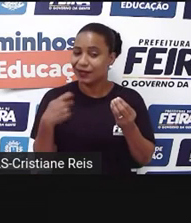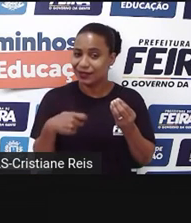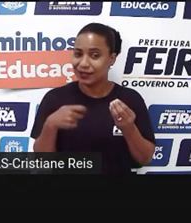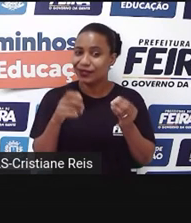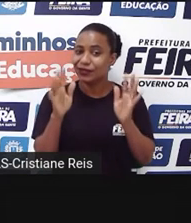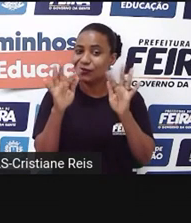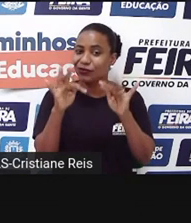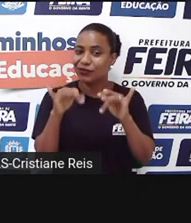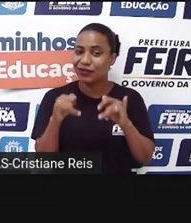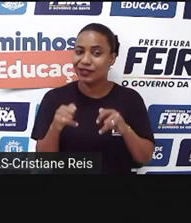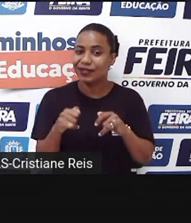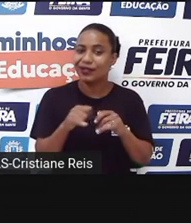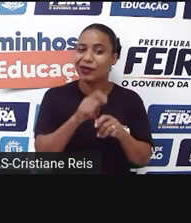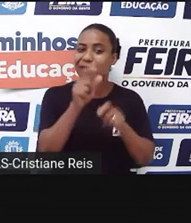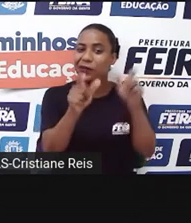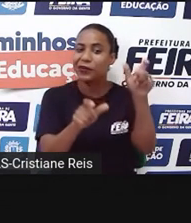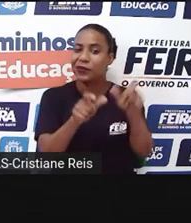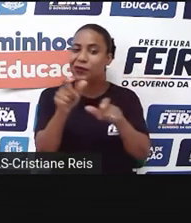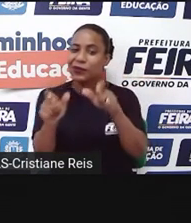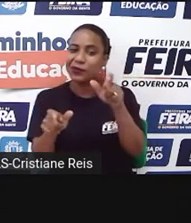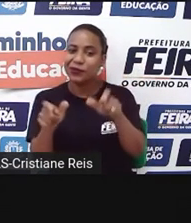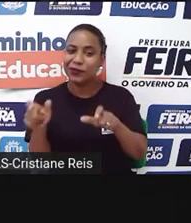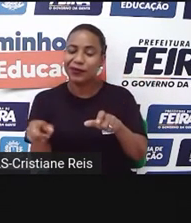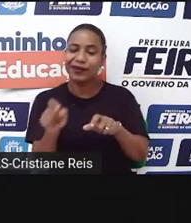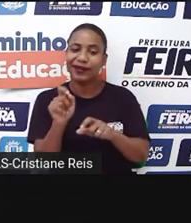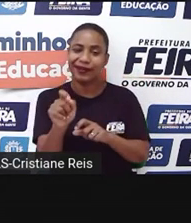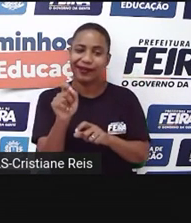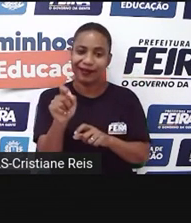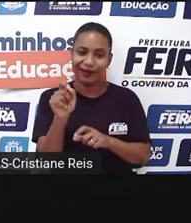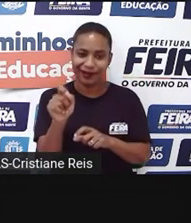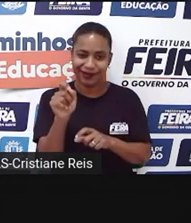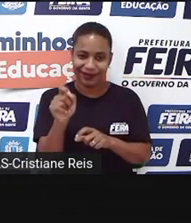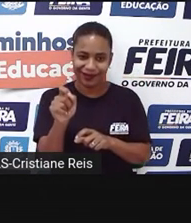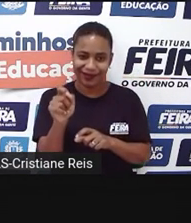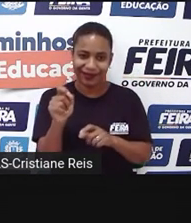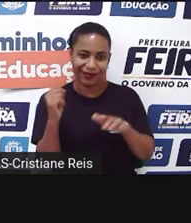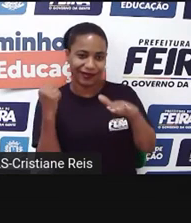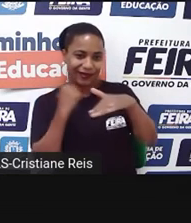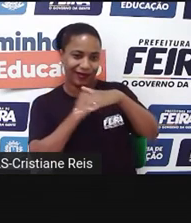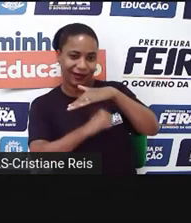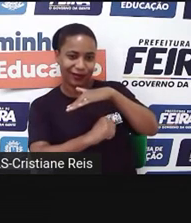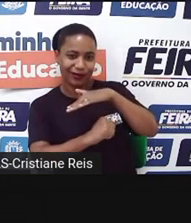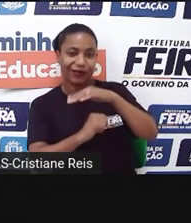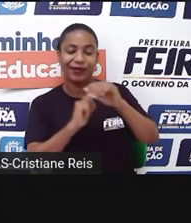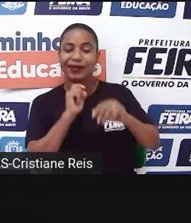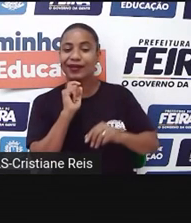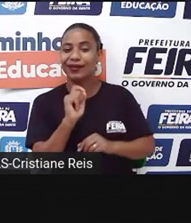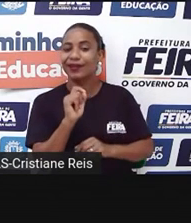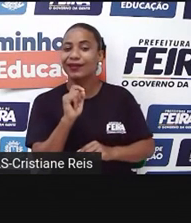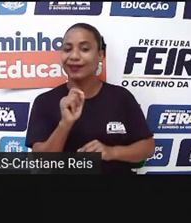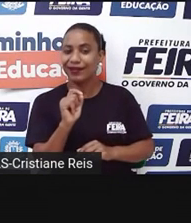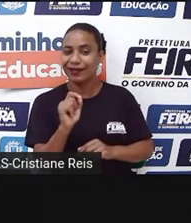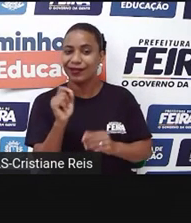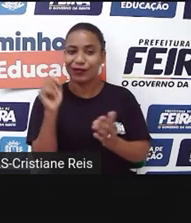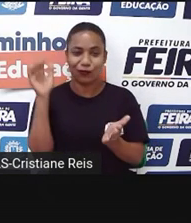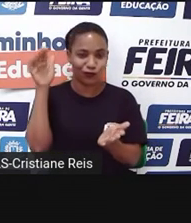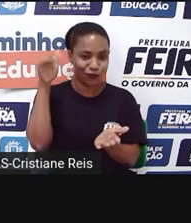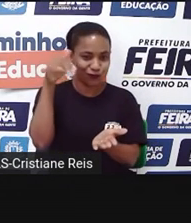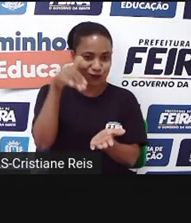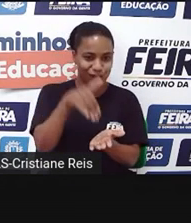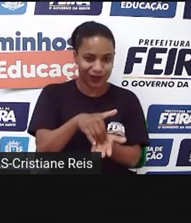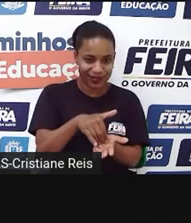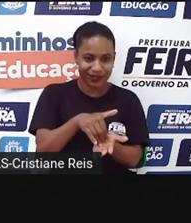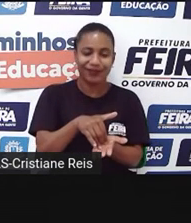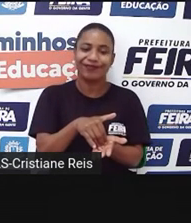quem é o assassino? Então, você só revela no final da sua peça